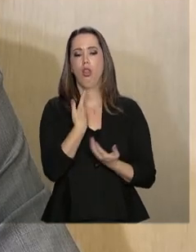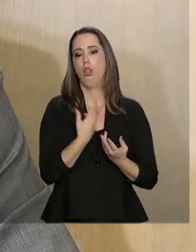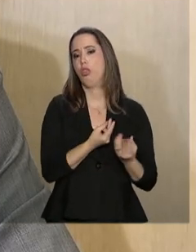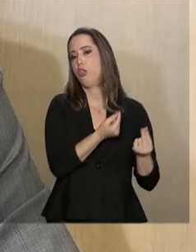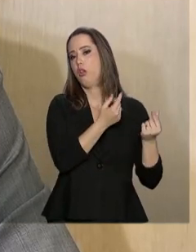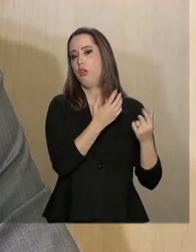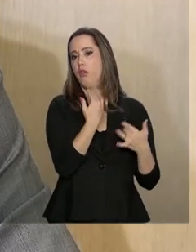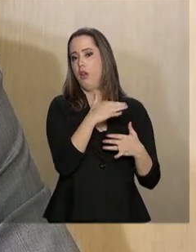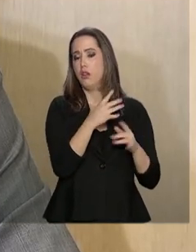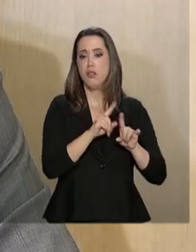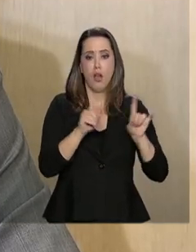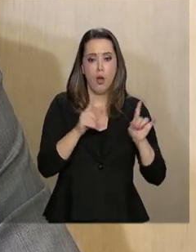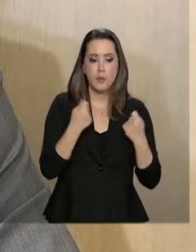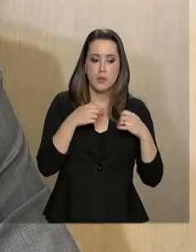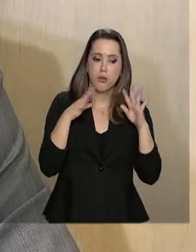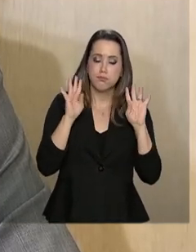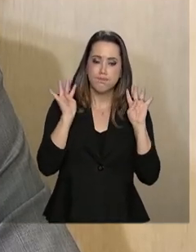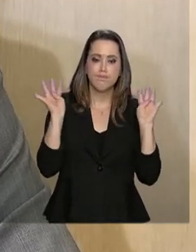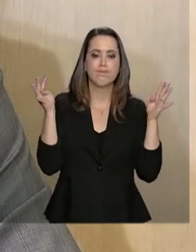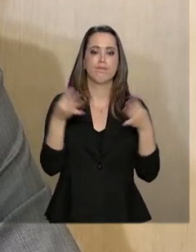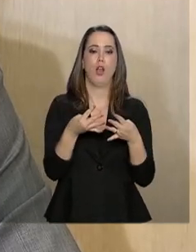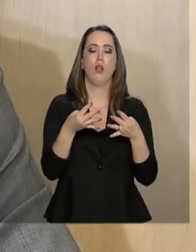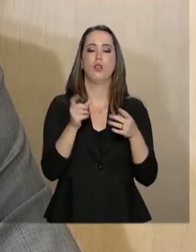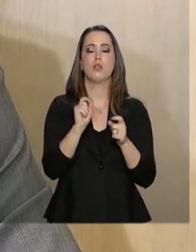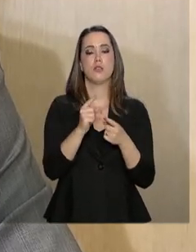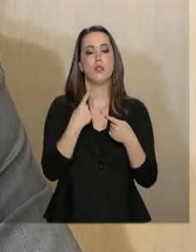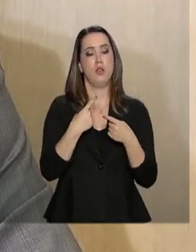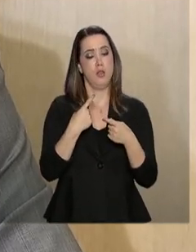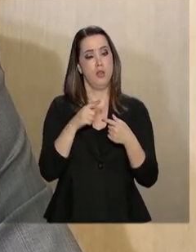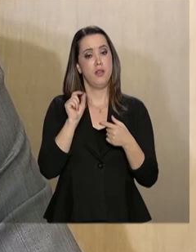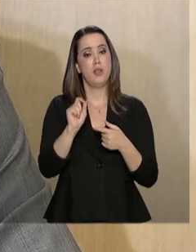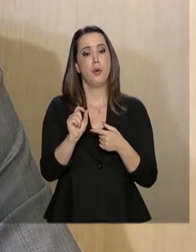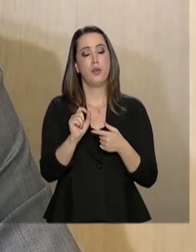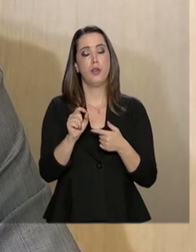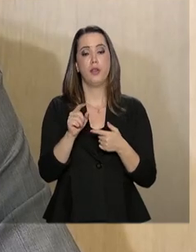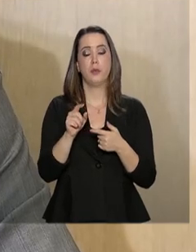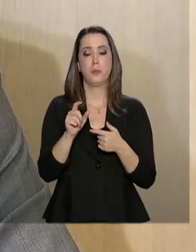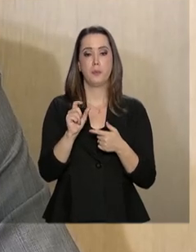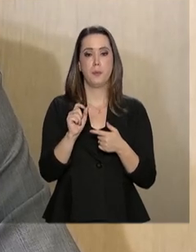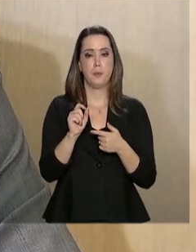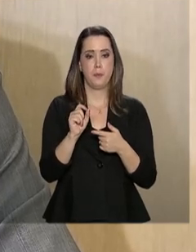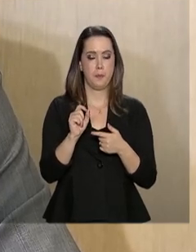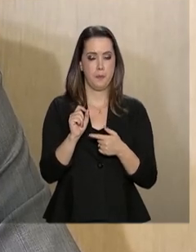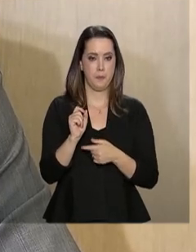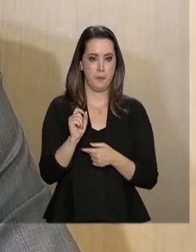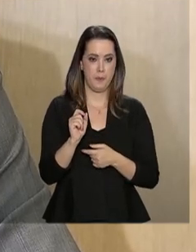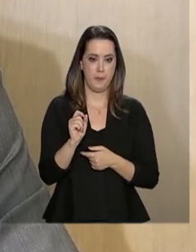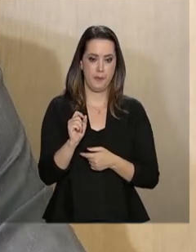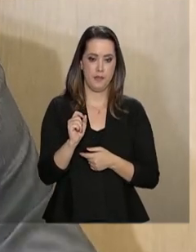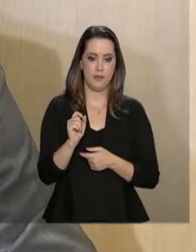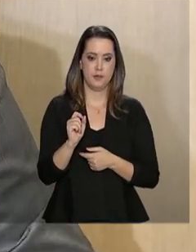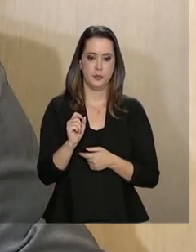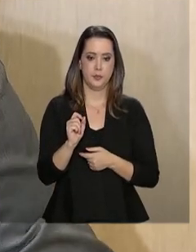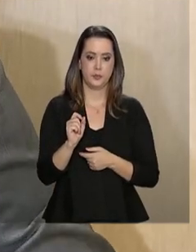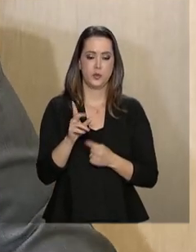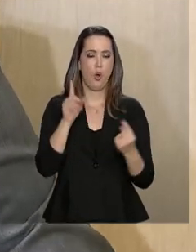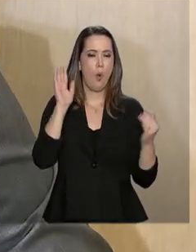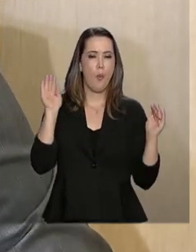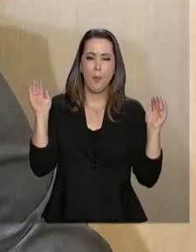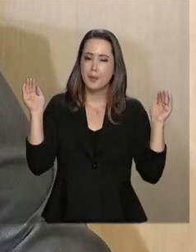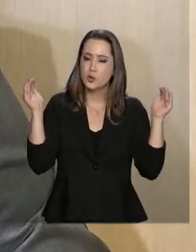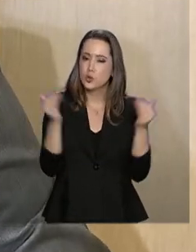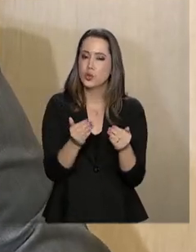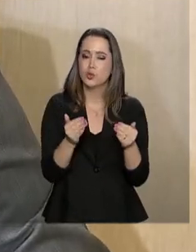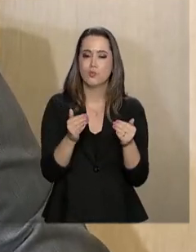bastante elevados e que dizem respeito, basicamente, a esse tipo de atividade, diz respeito ao objetivo